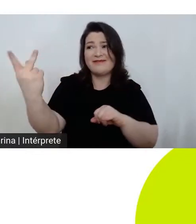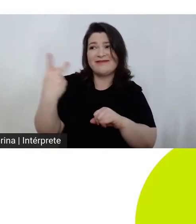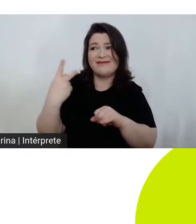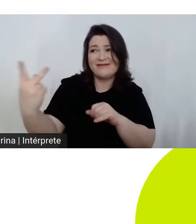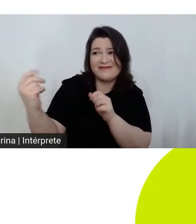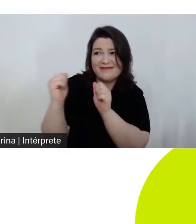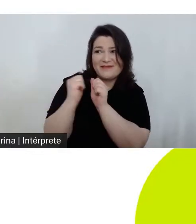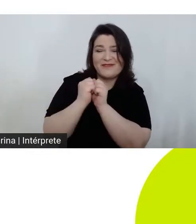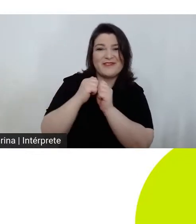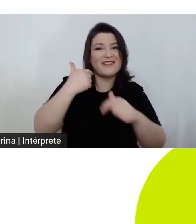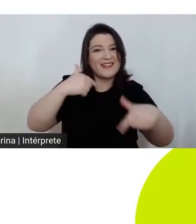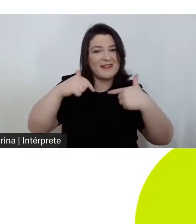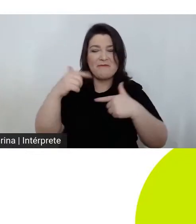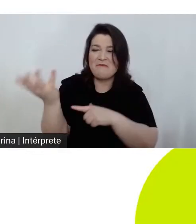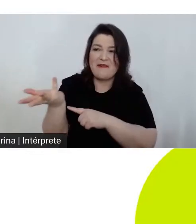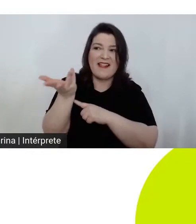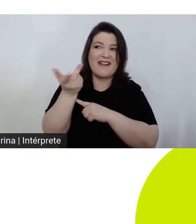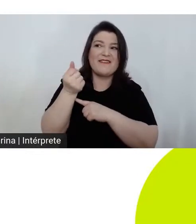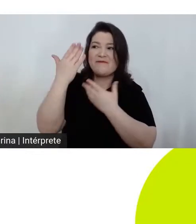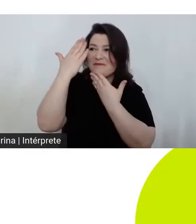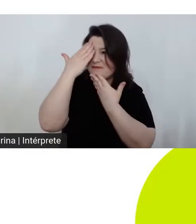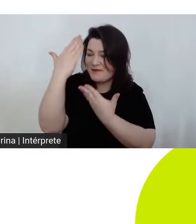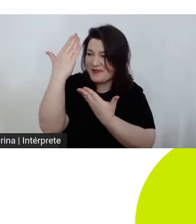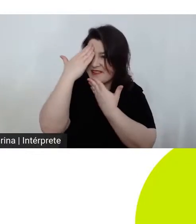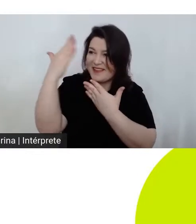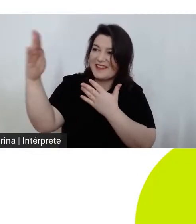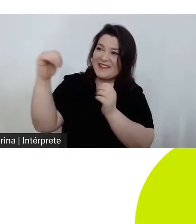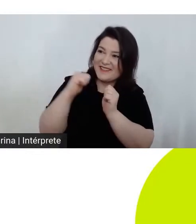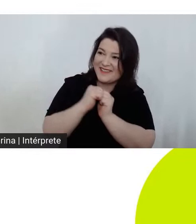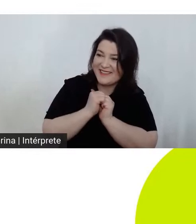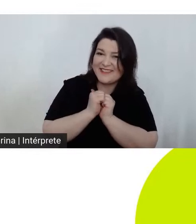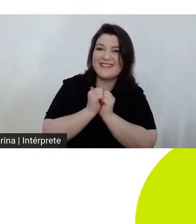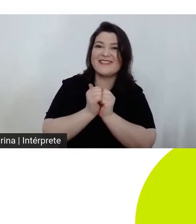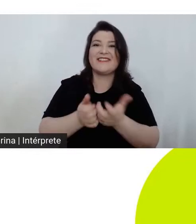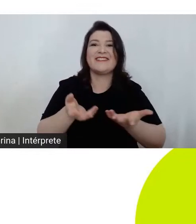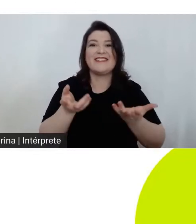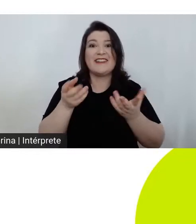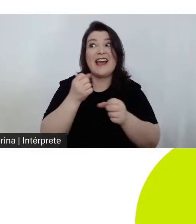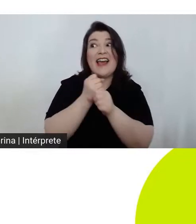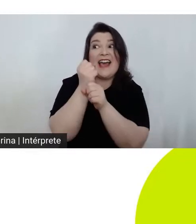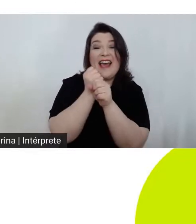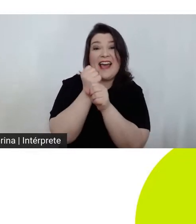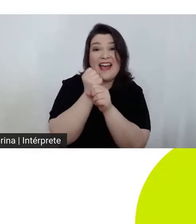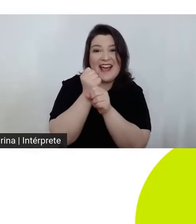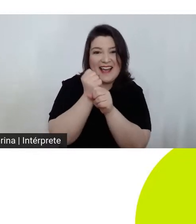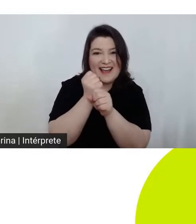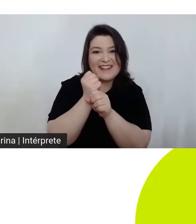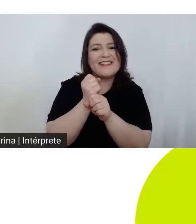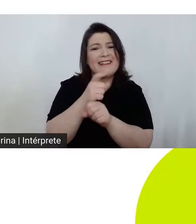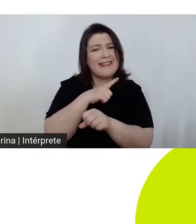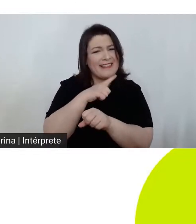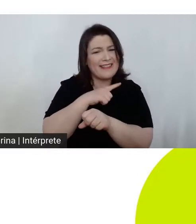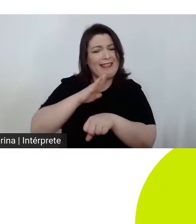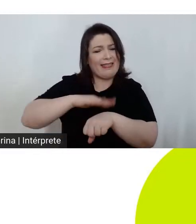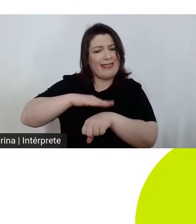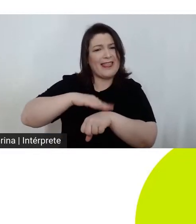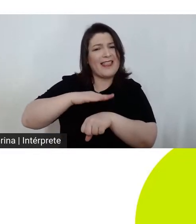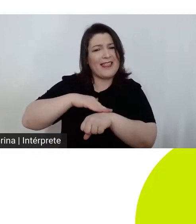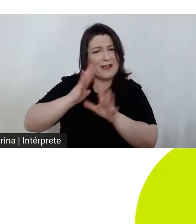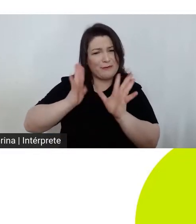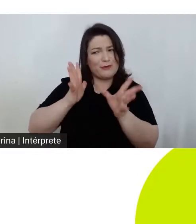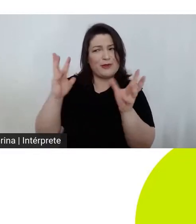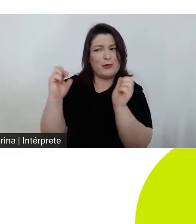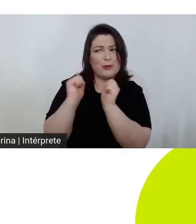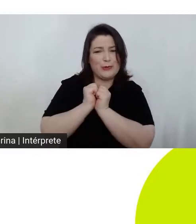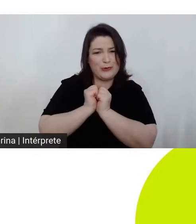maravilhoso. O Júnior, muito obrigada pela companhia, todos esses anos, nós já temos muito tempo trabalhando